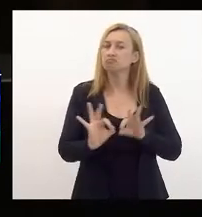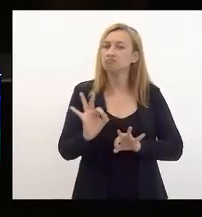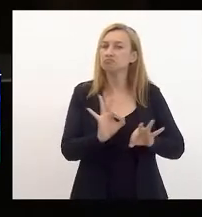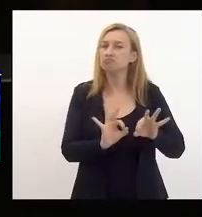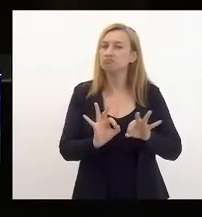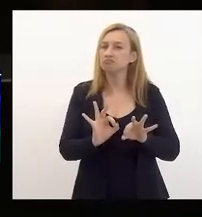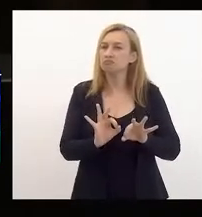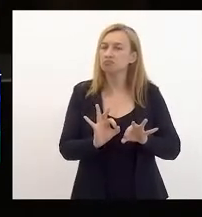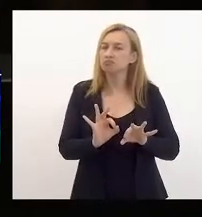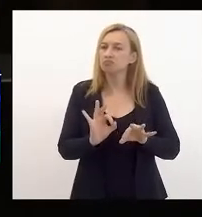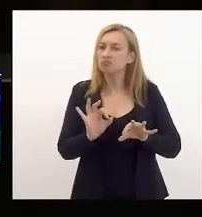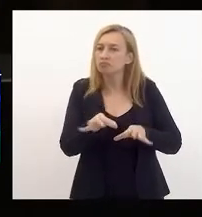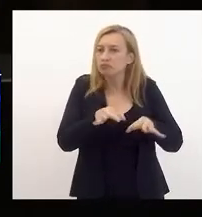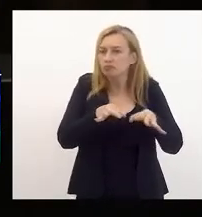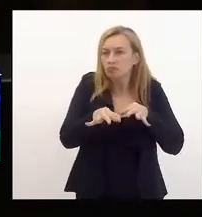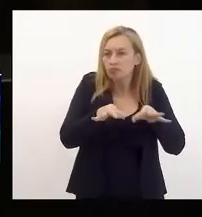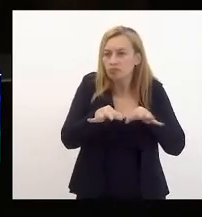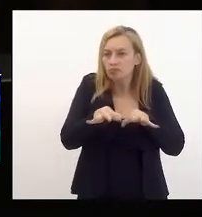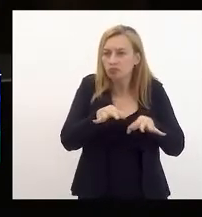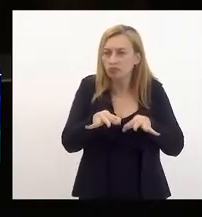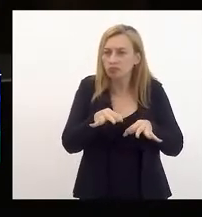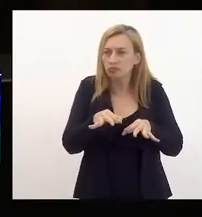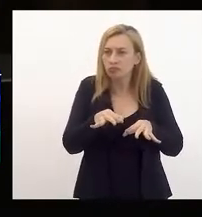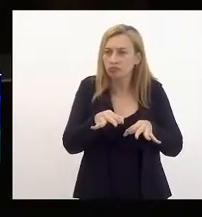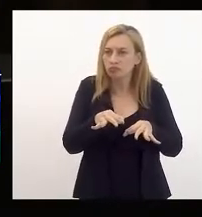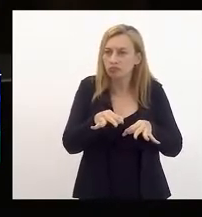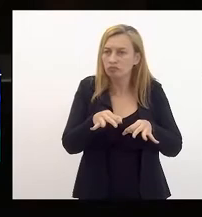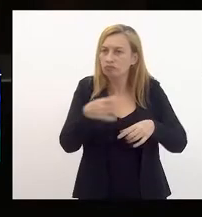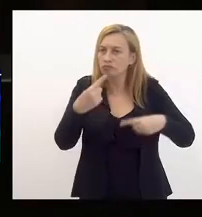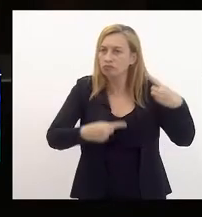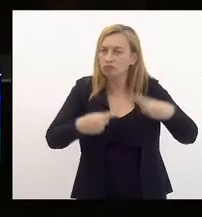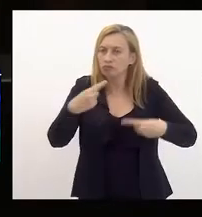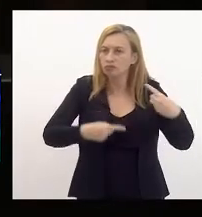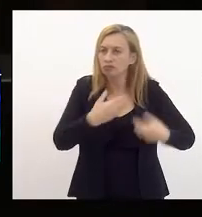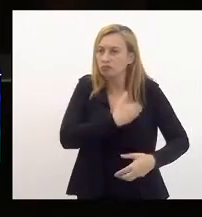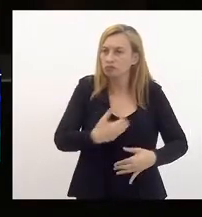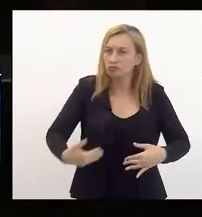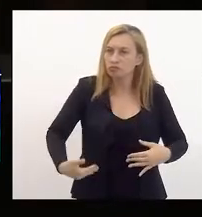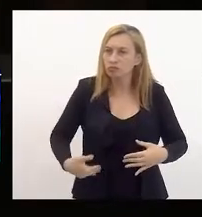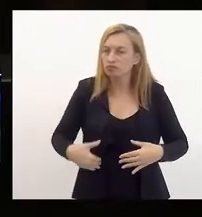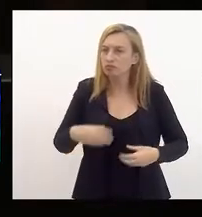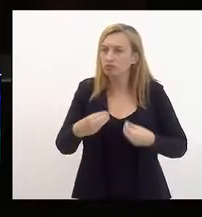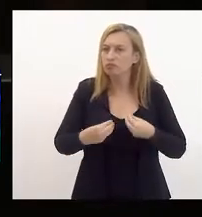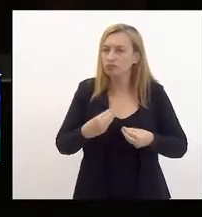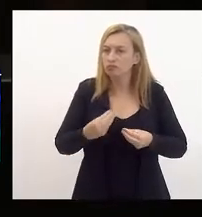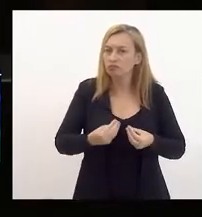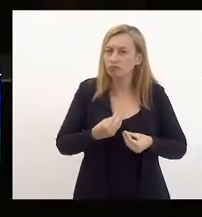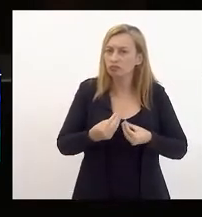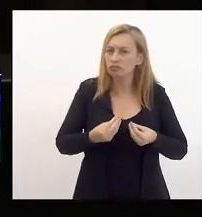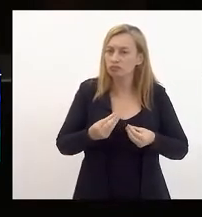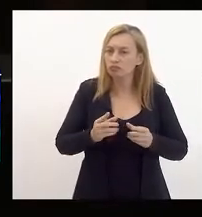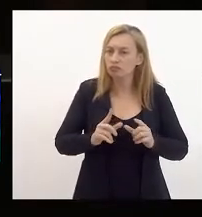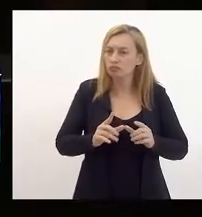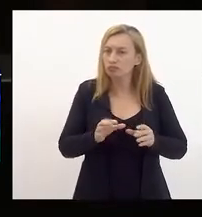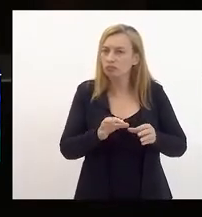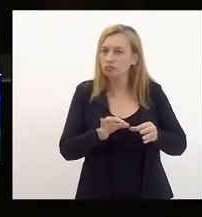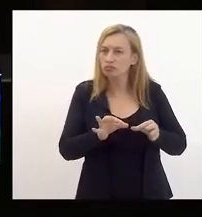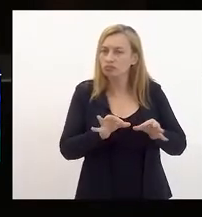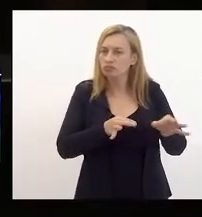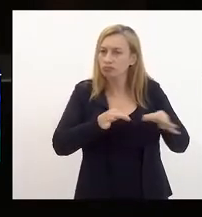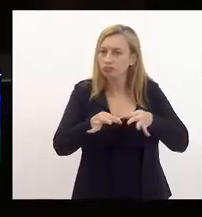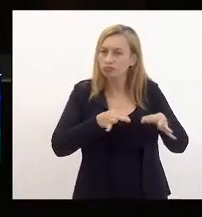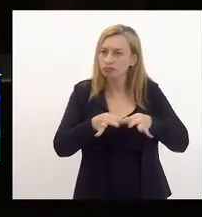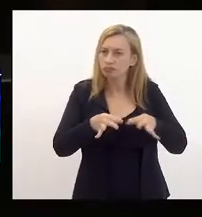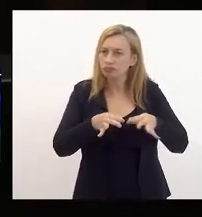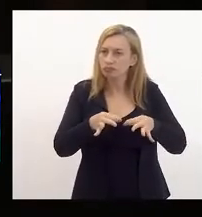ou seja, a organização de políticas públicas e a forma como elas deverão ser colocadas em prática.